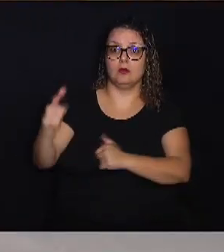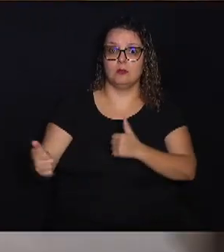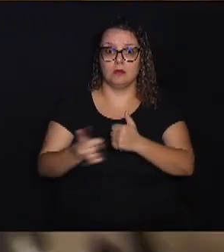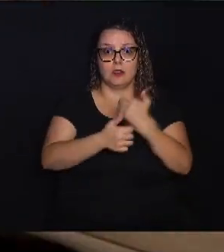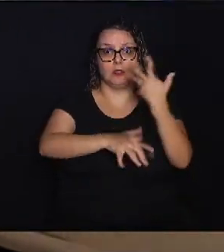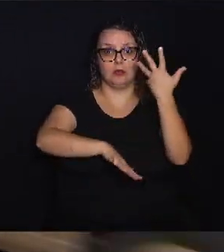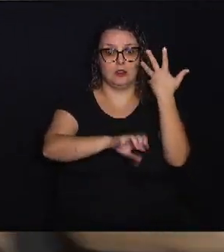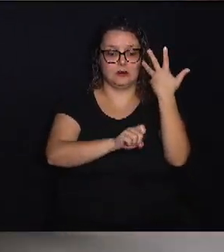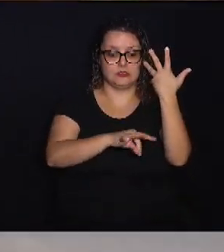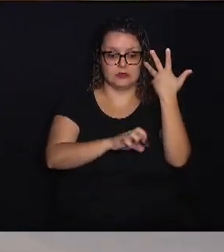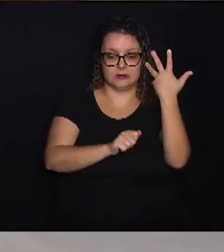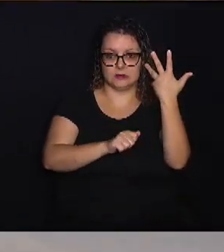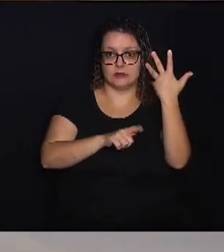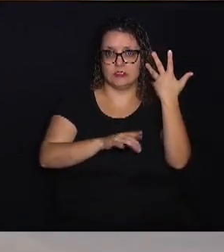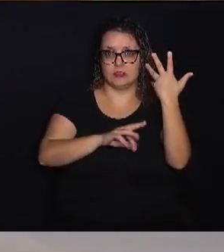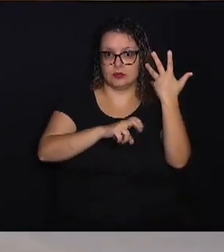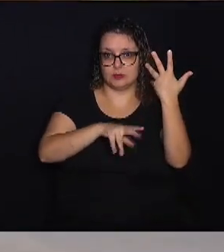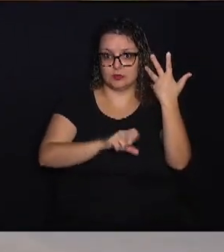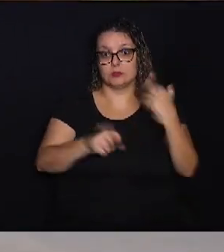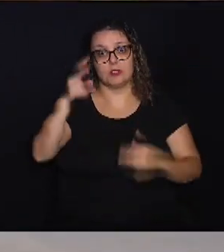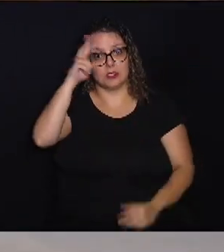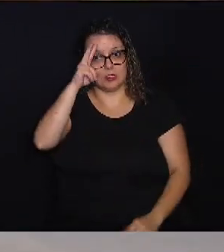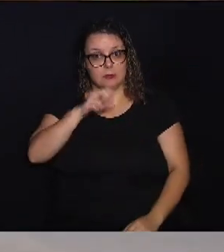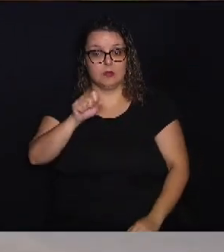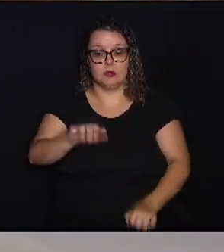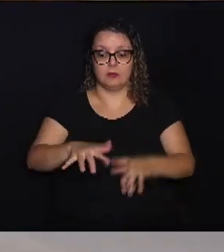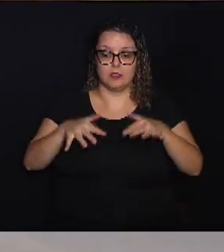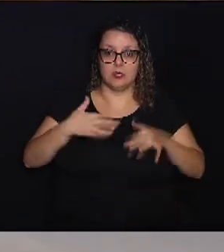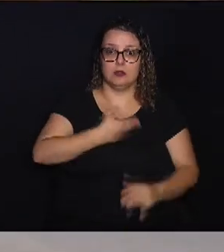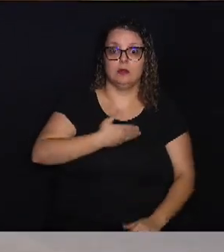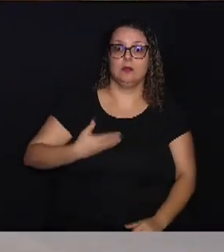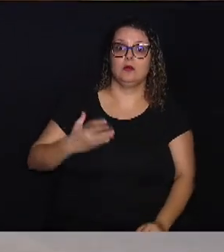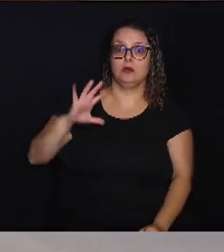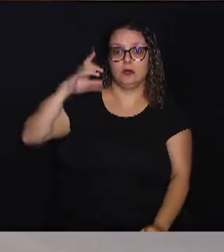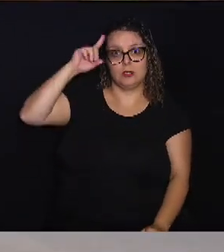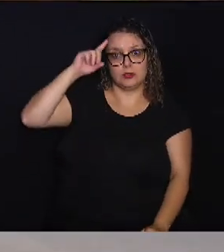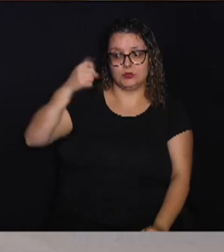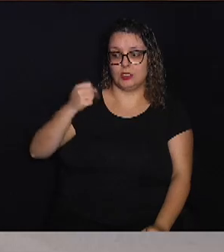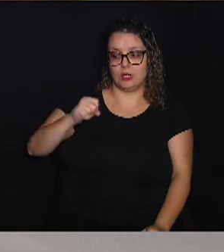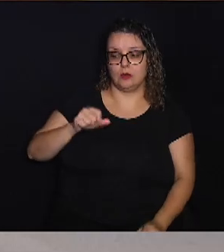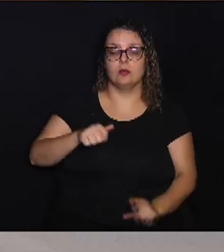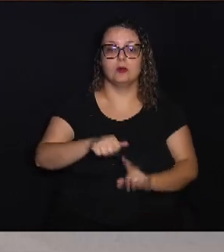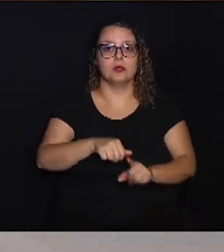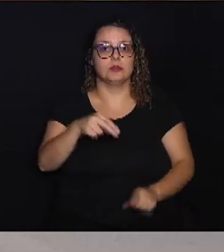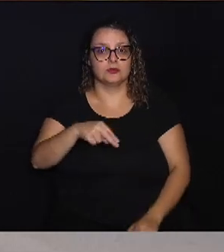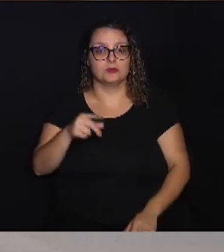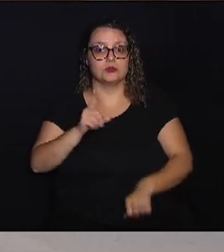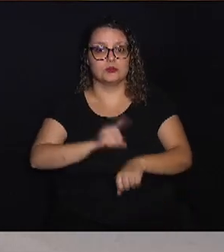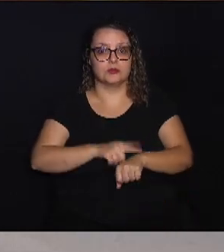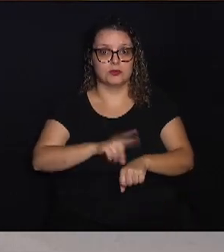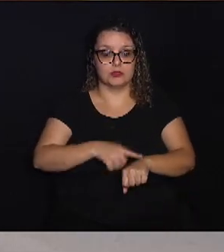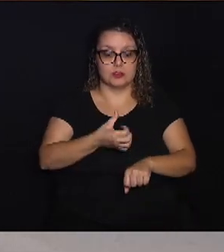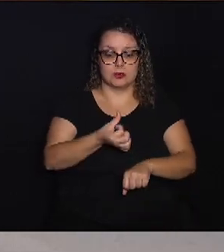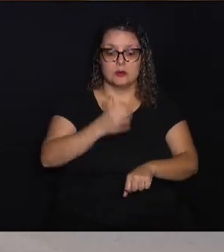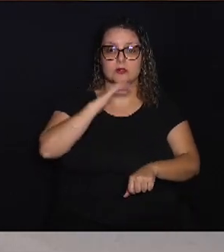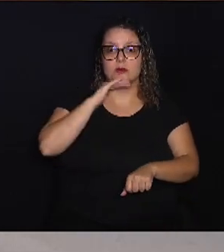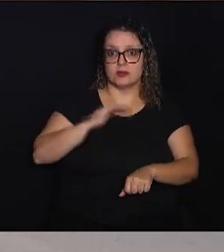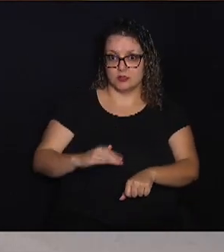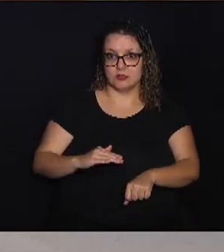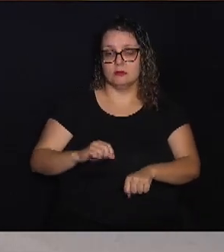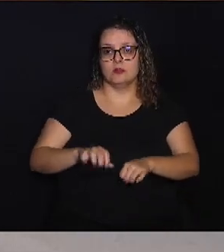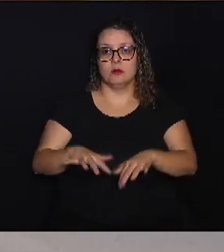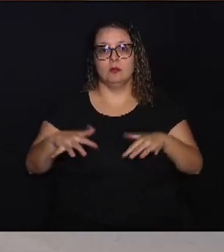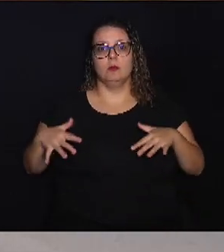Santa Cruz. Lembrando que a audiência pública acontece no dia 8 de novembro, a partir das 6 horas da tarde, no